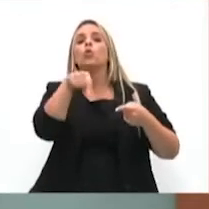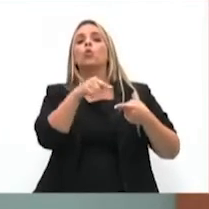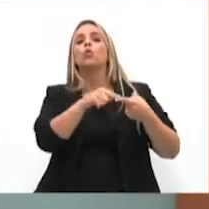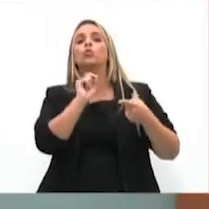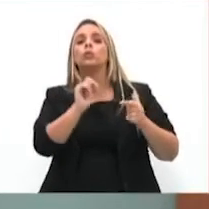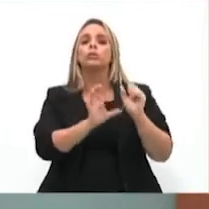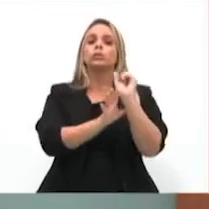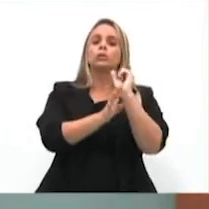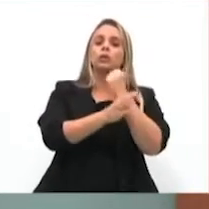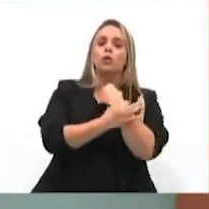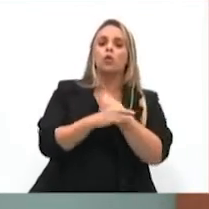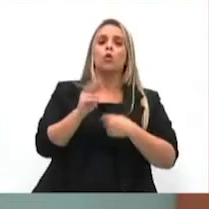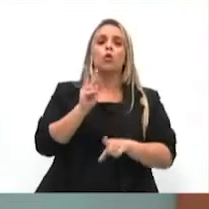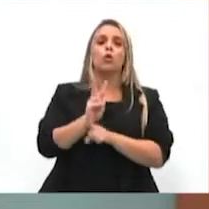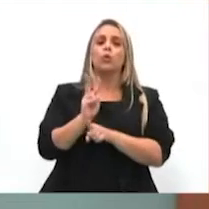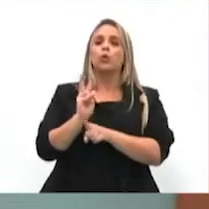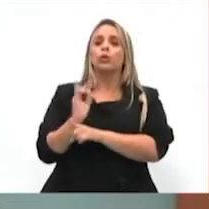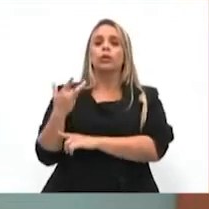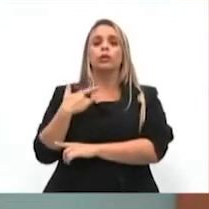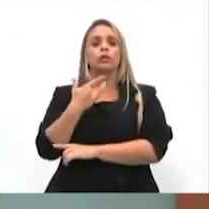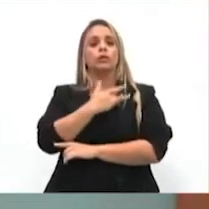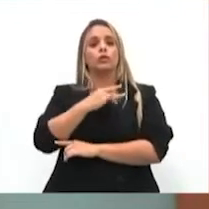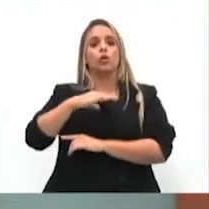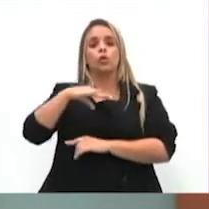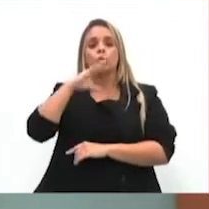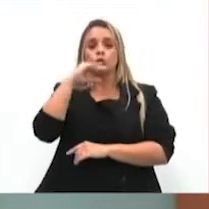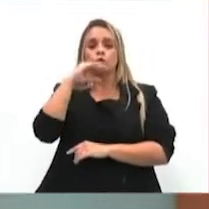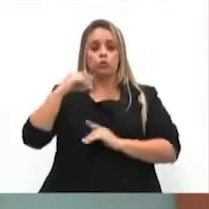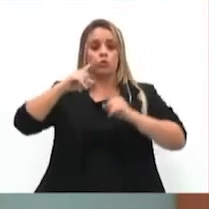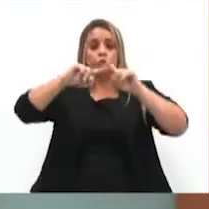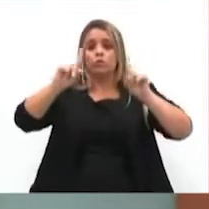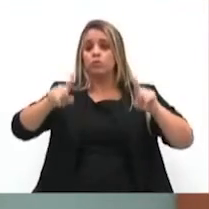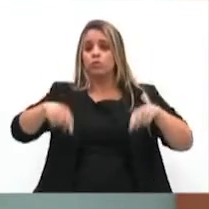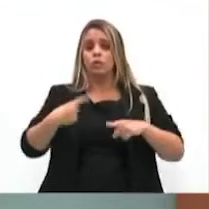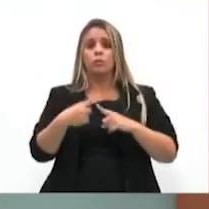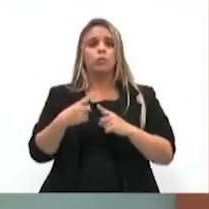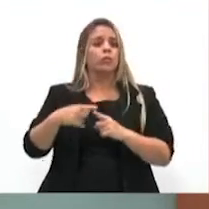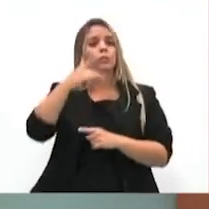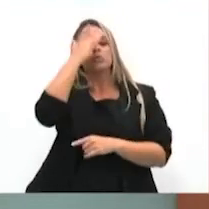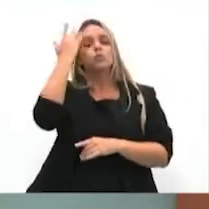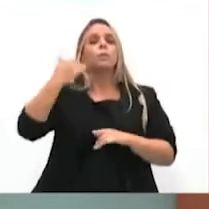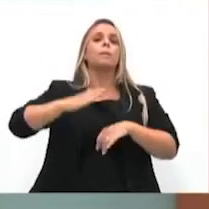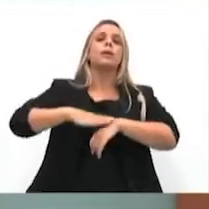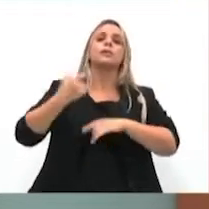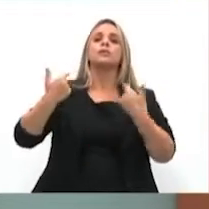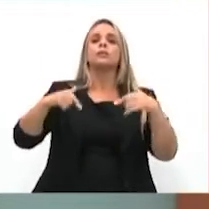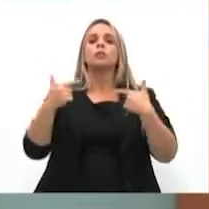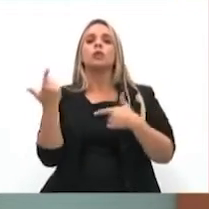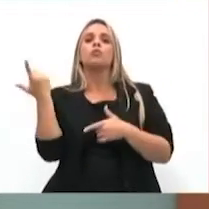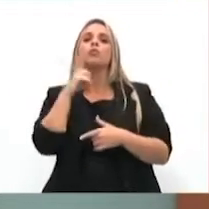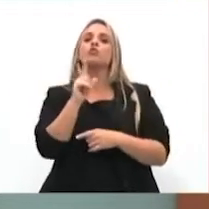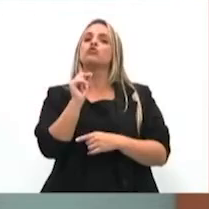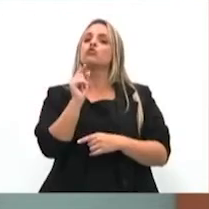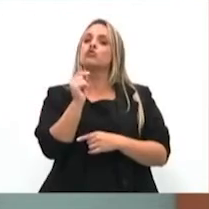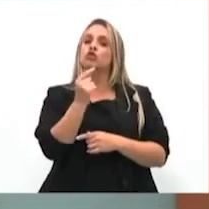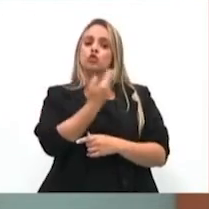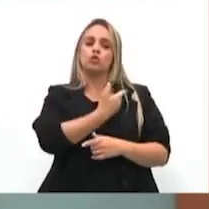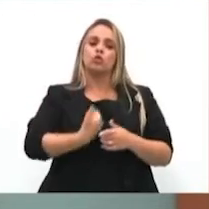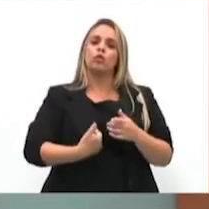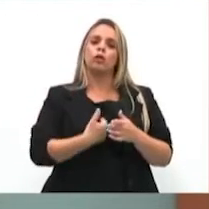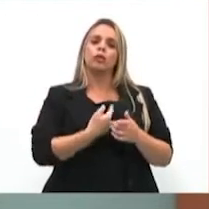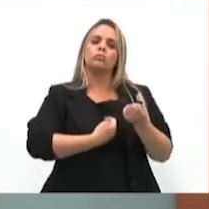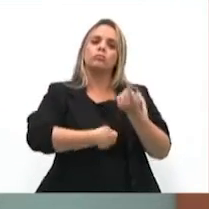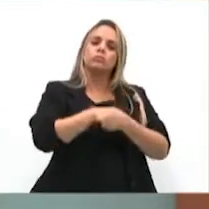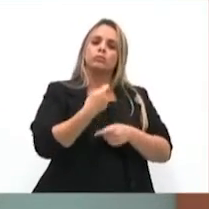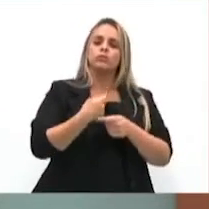a saúde do trabalhador, que é o trabalhador que mais zela para que o recurso público seja bem gerido,